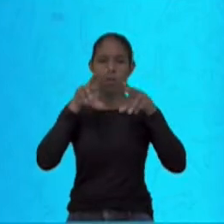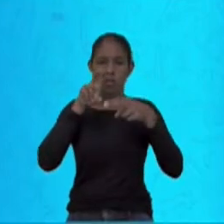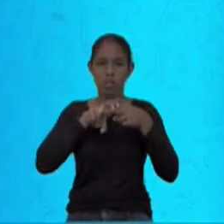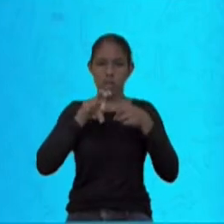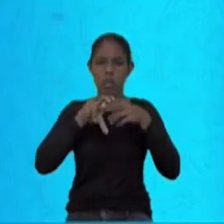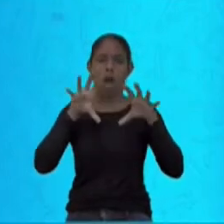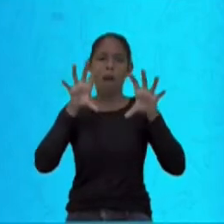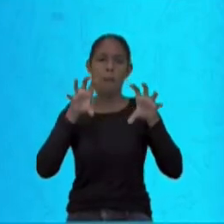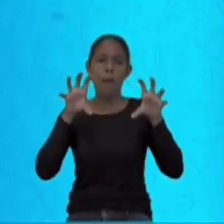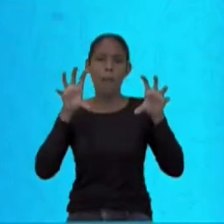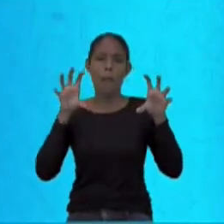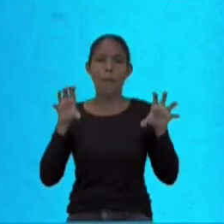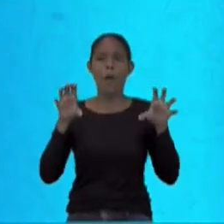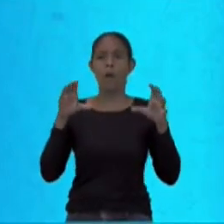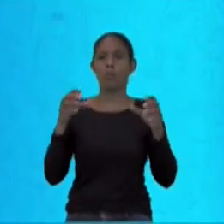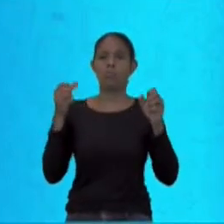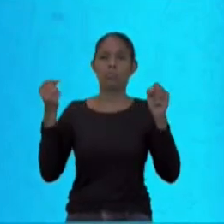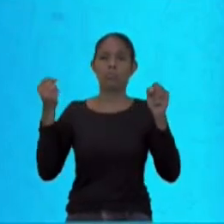lugares mais escuros.